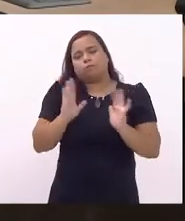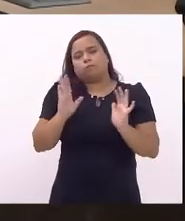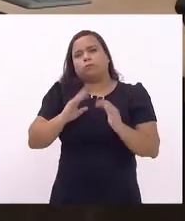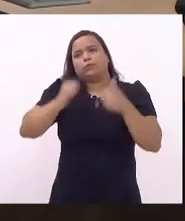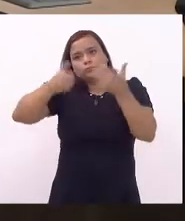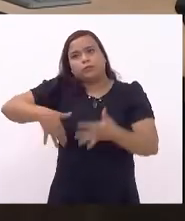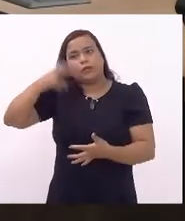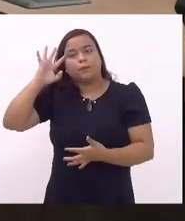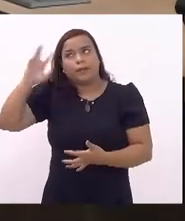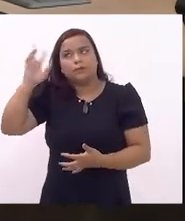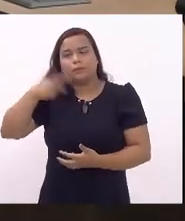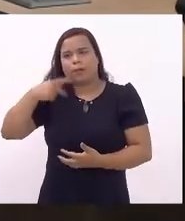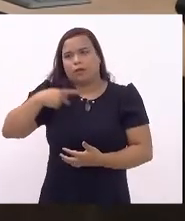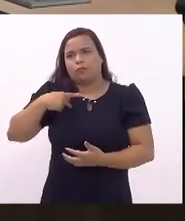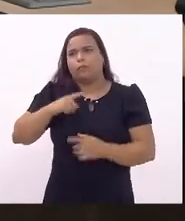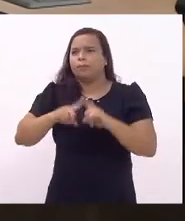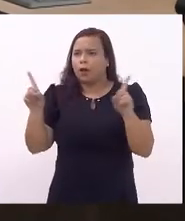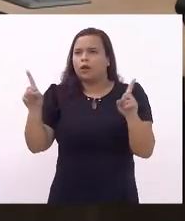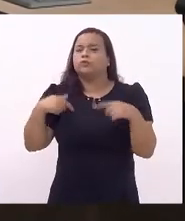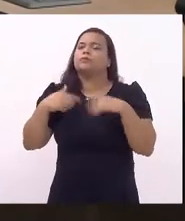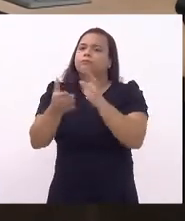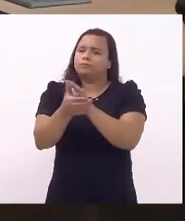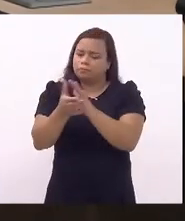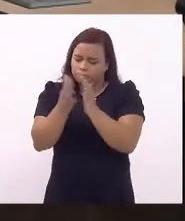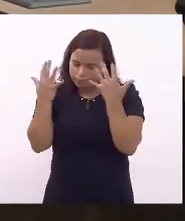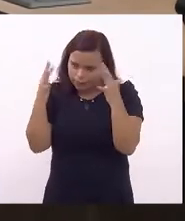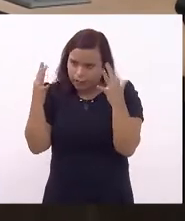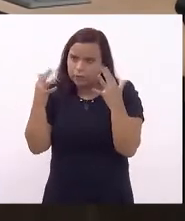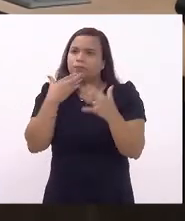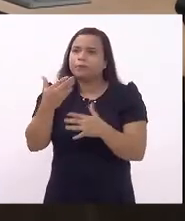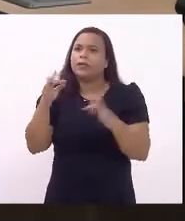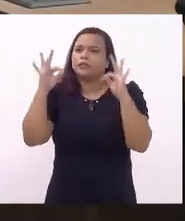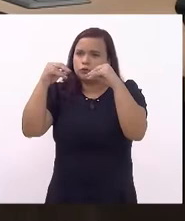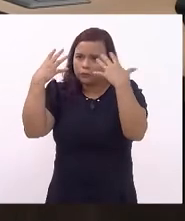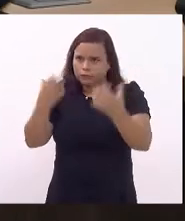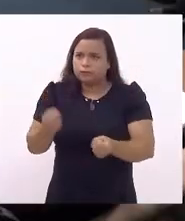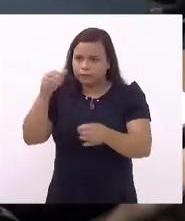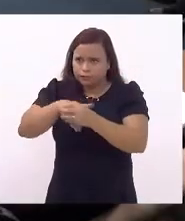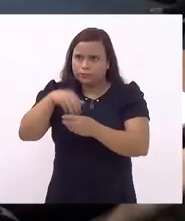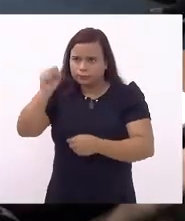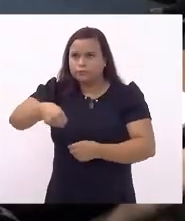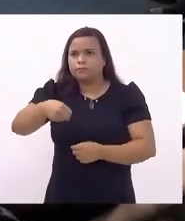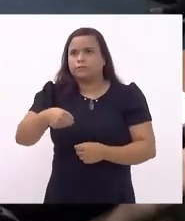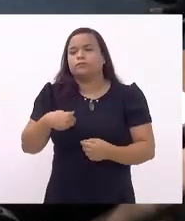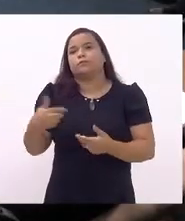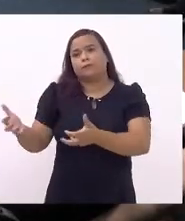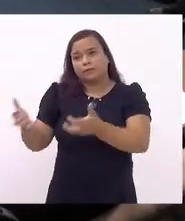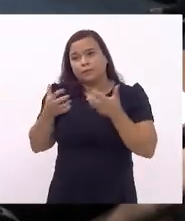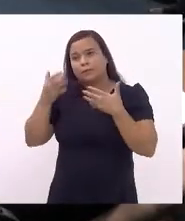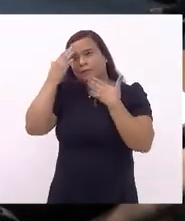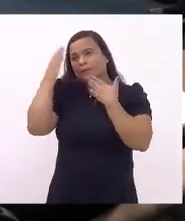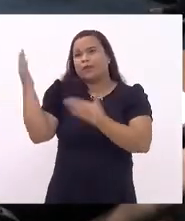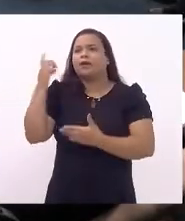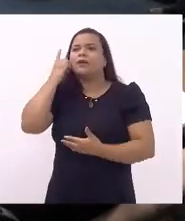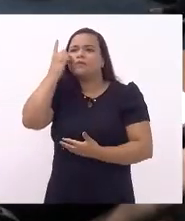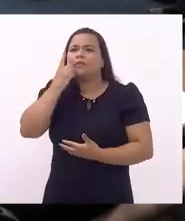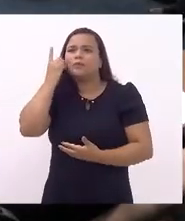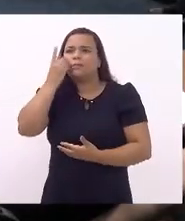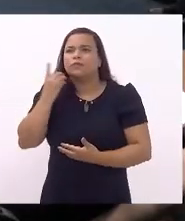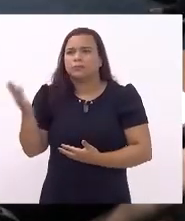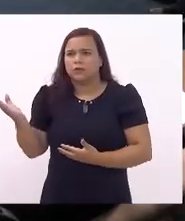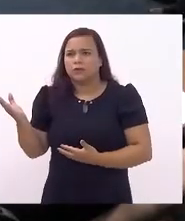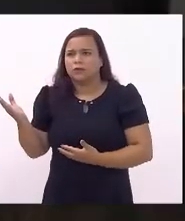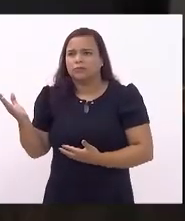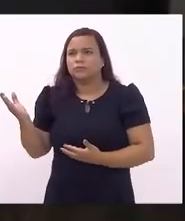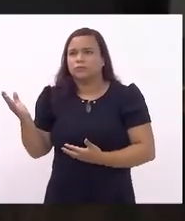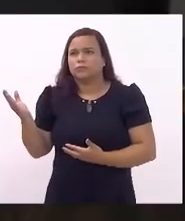Mas, dessa forma, parabéns pelo projeto, peço a todos que votem favoráveis. eu queria agradecer ao deputado... Só um minutinho, presidente. não, por favor.